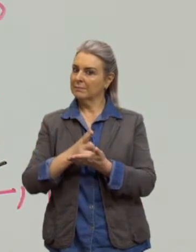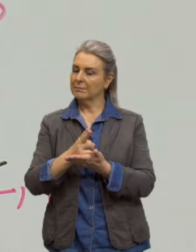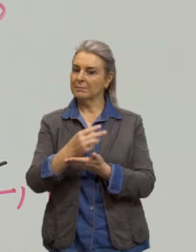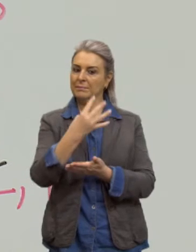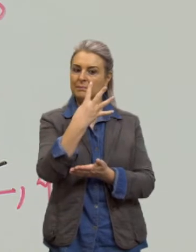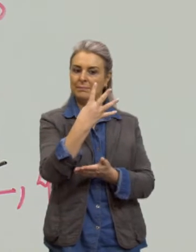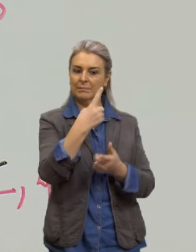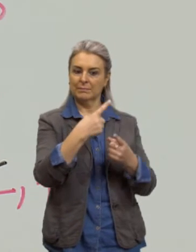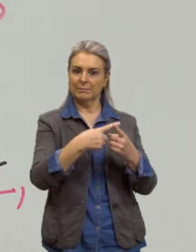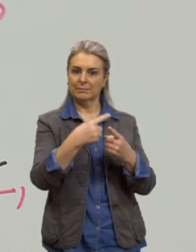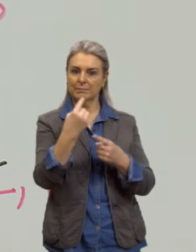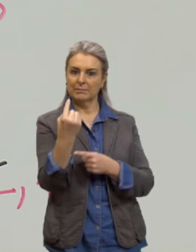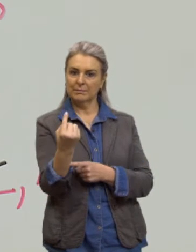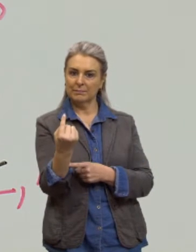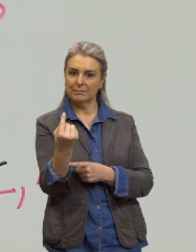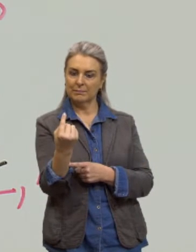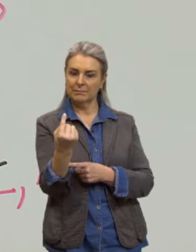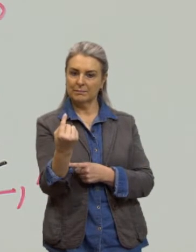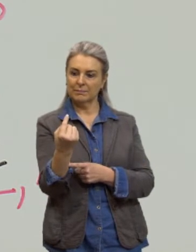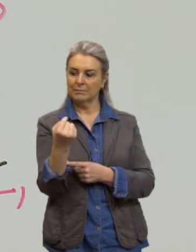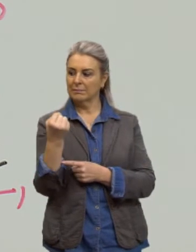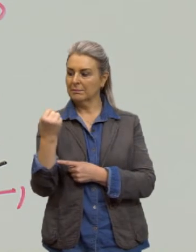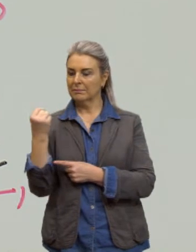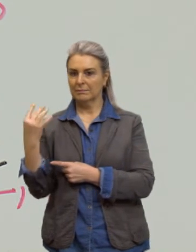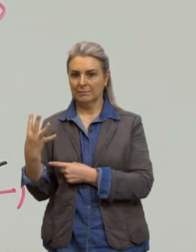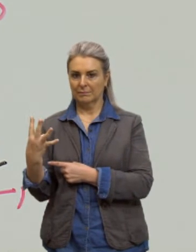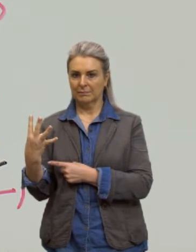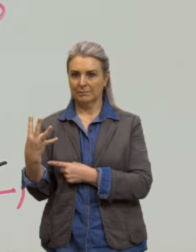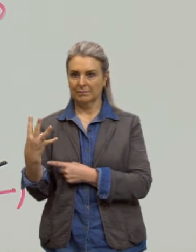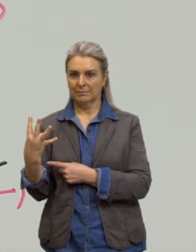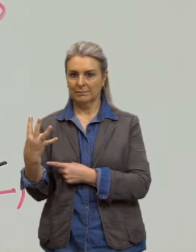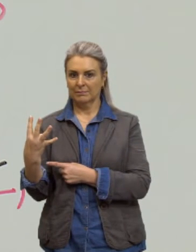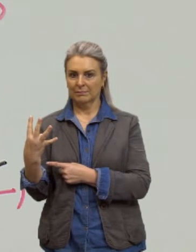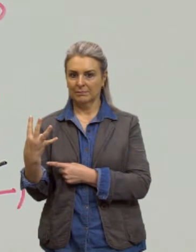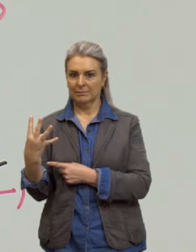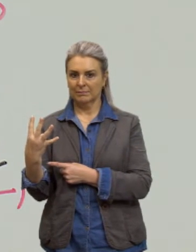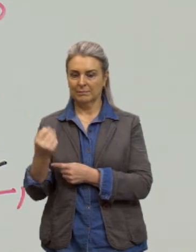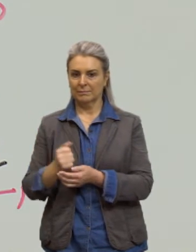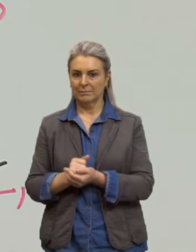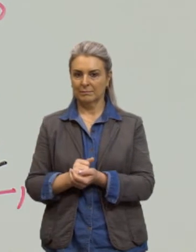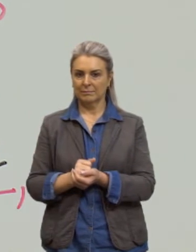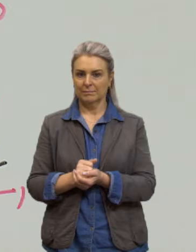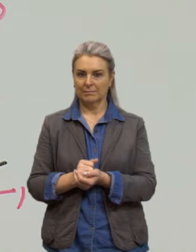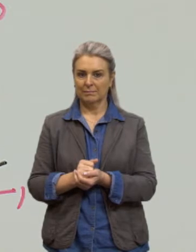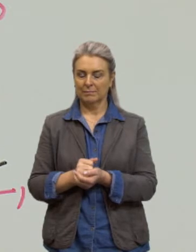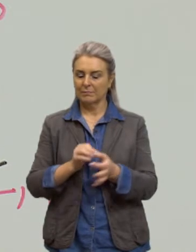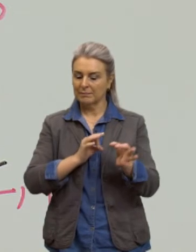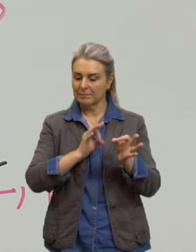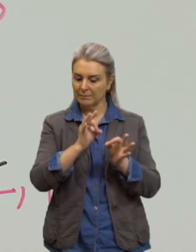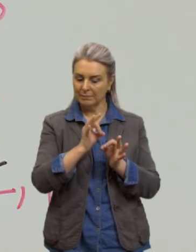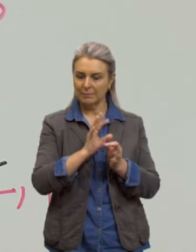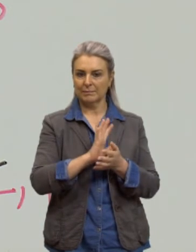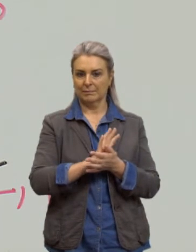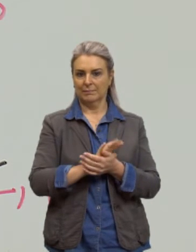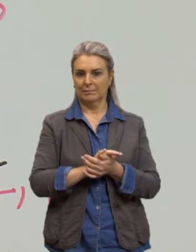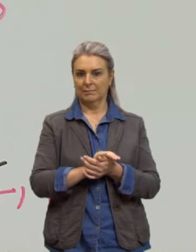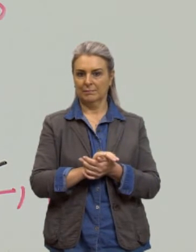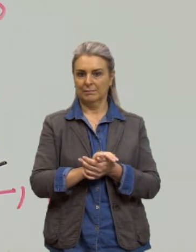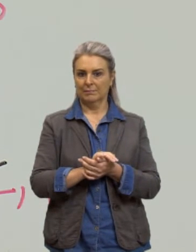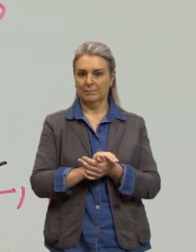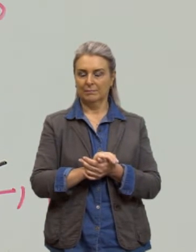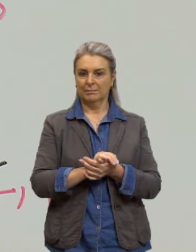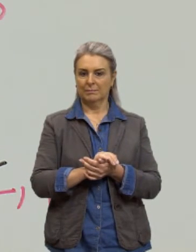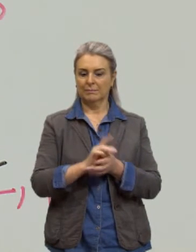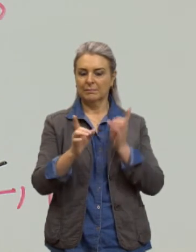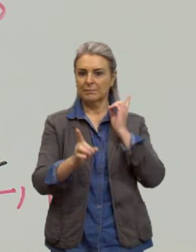o um quatro certo? agora nós temos que organizar porque nós precisamos